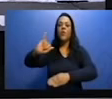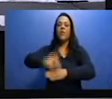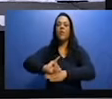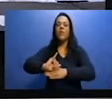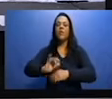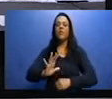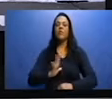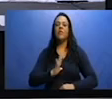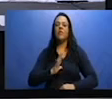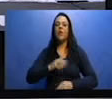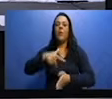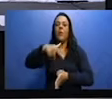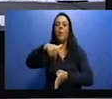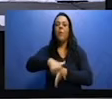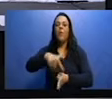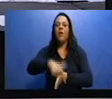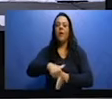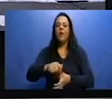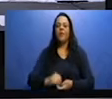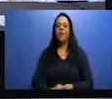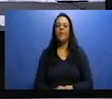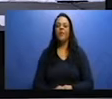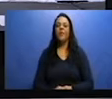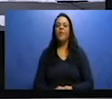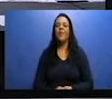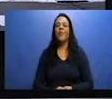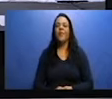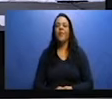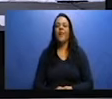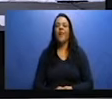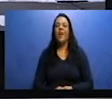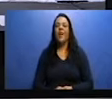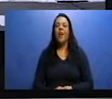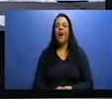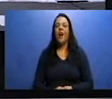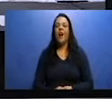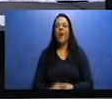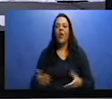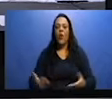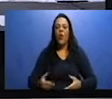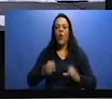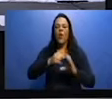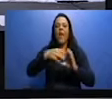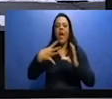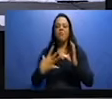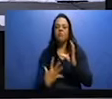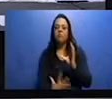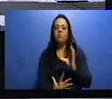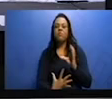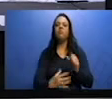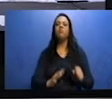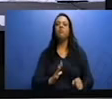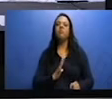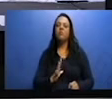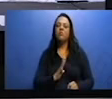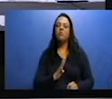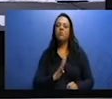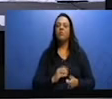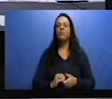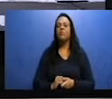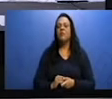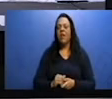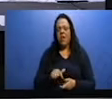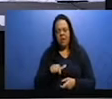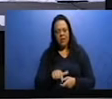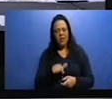Vamos continuar falando aí das características das cidades. Normalmente, nas cidades, a gente encontra